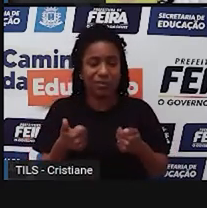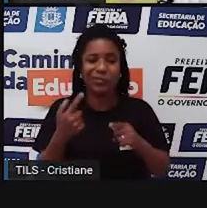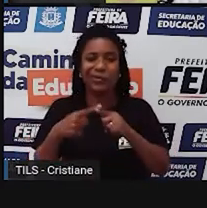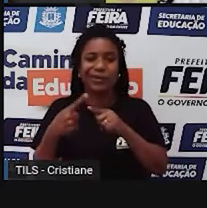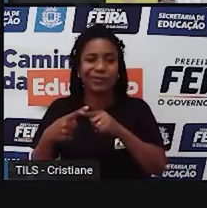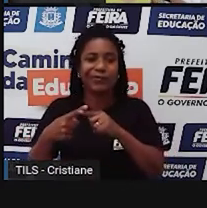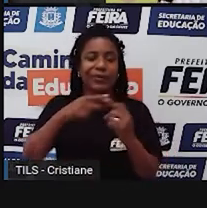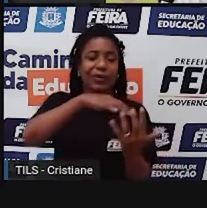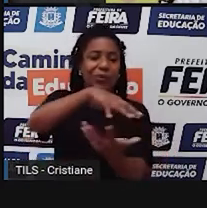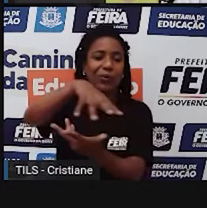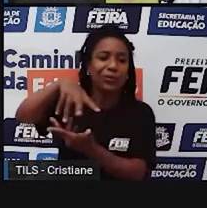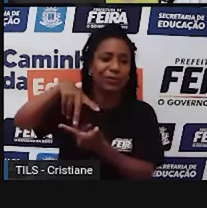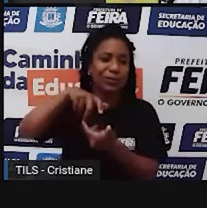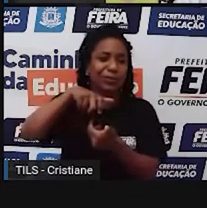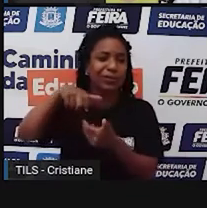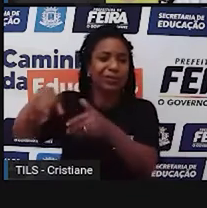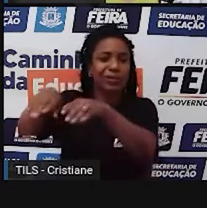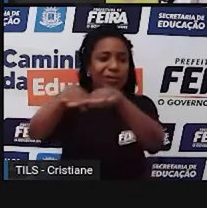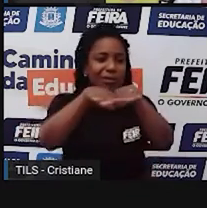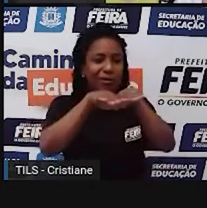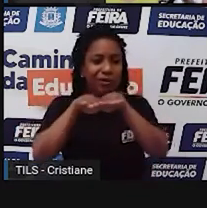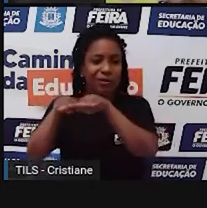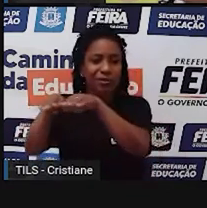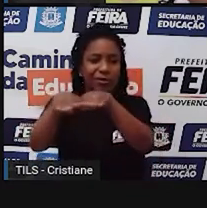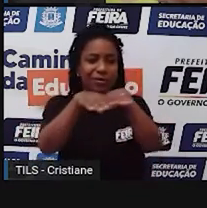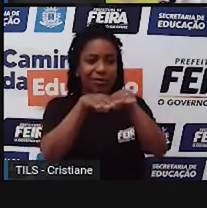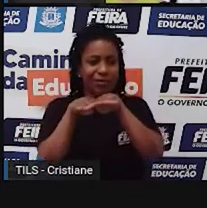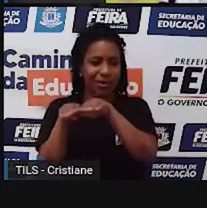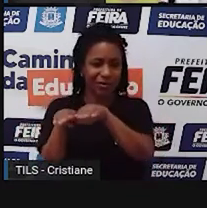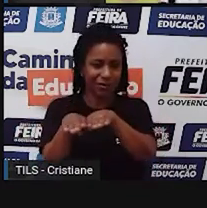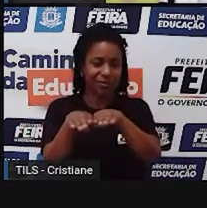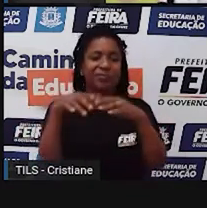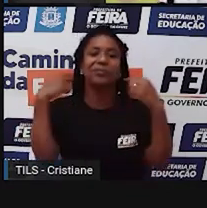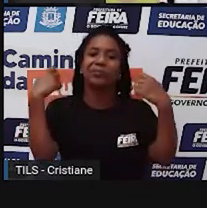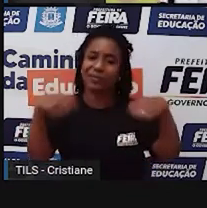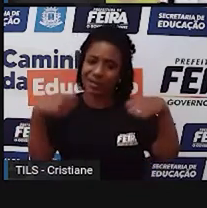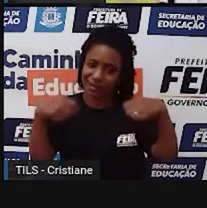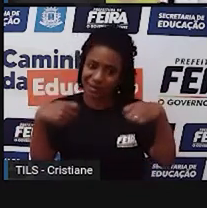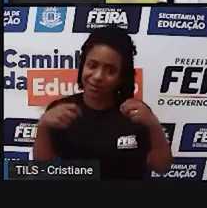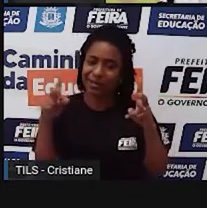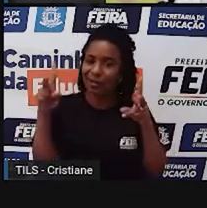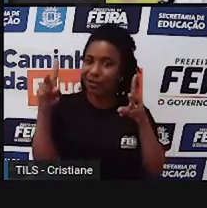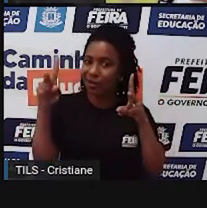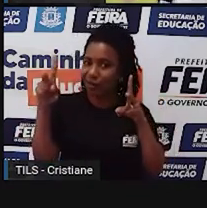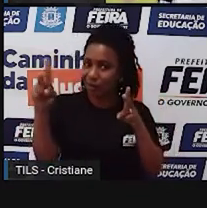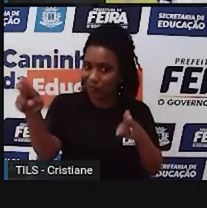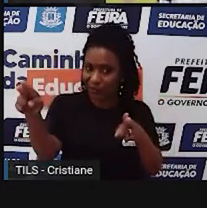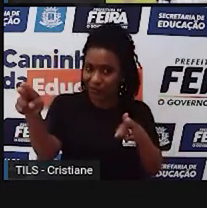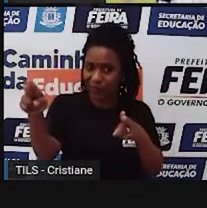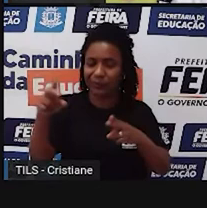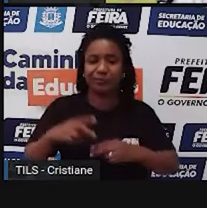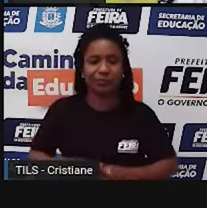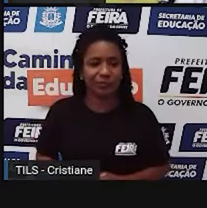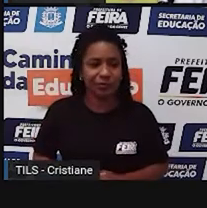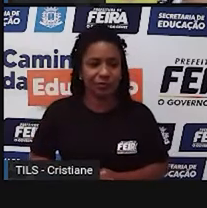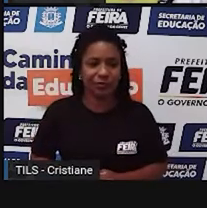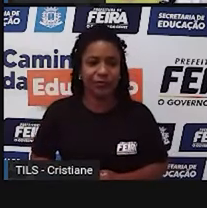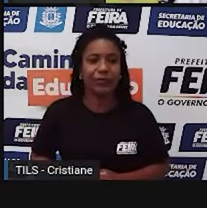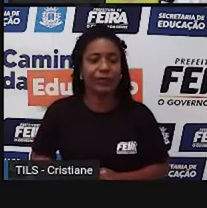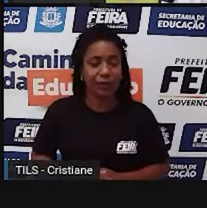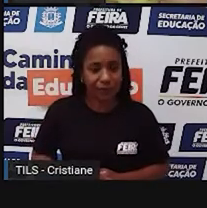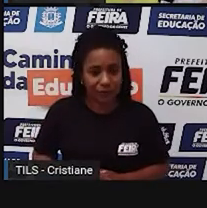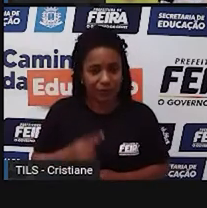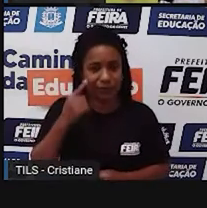ali o mesmo método para ter uma, digamos assim, uma coerência ali naquelas informações. Então, quando eu junto,